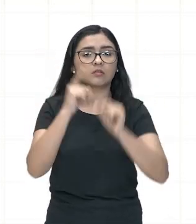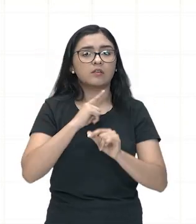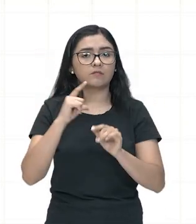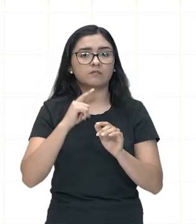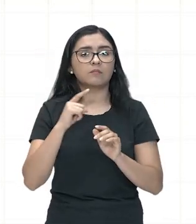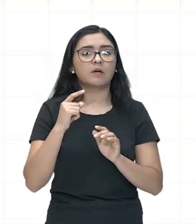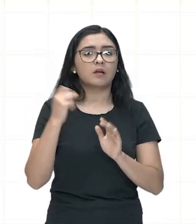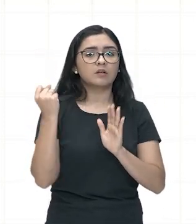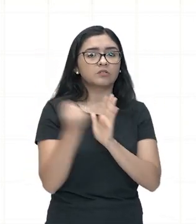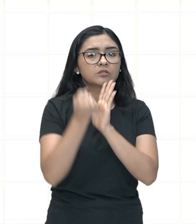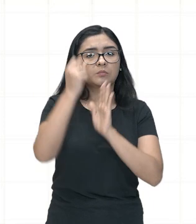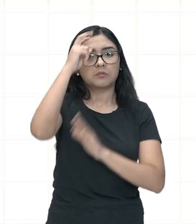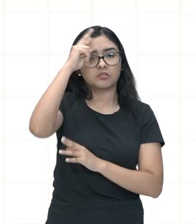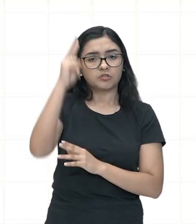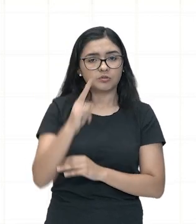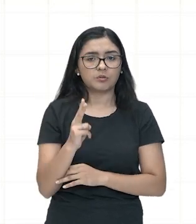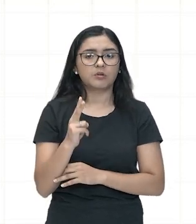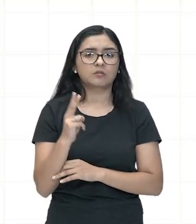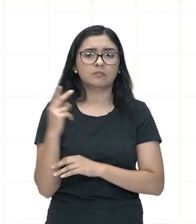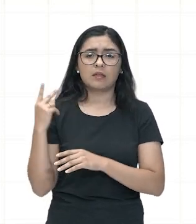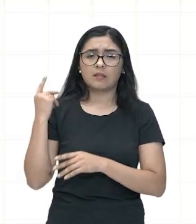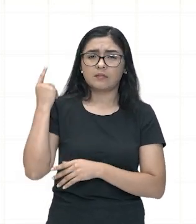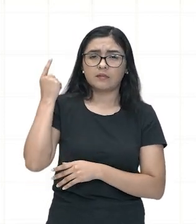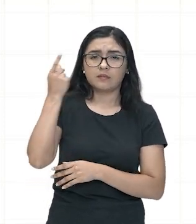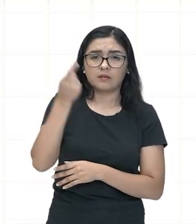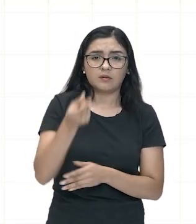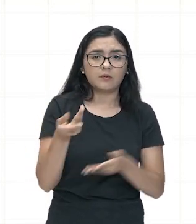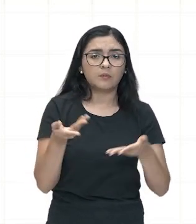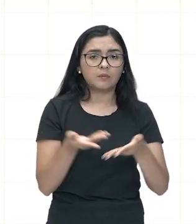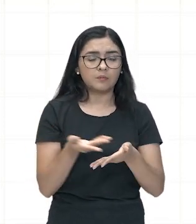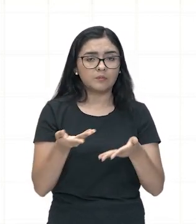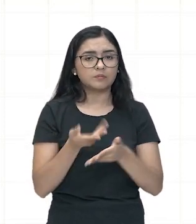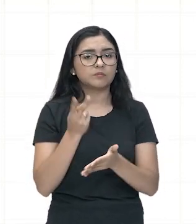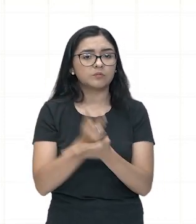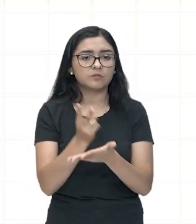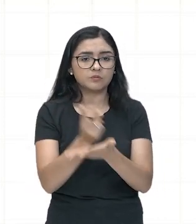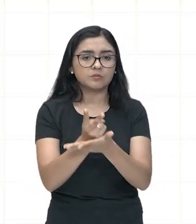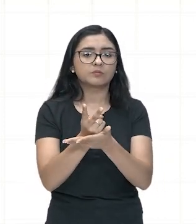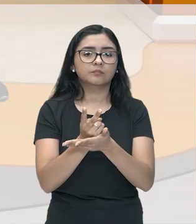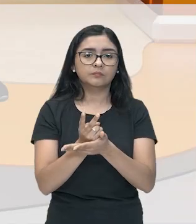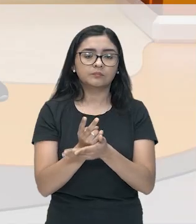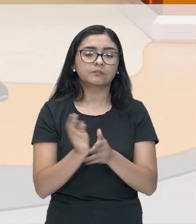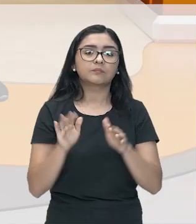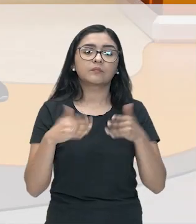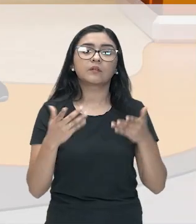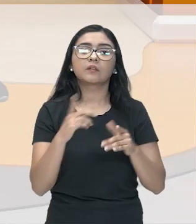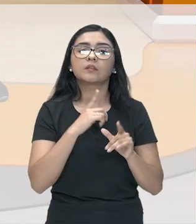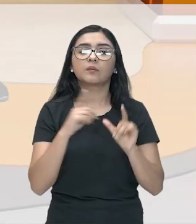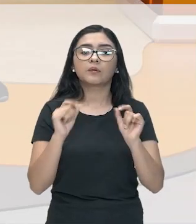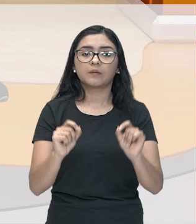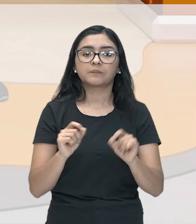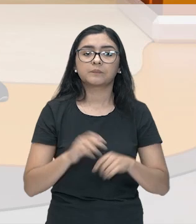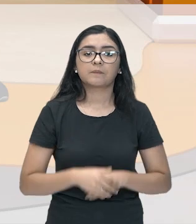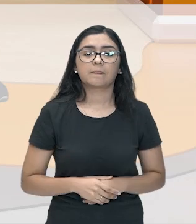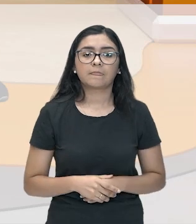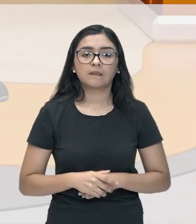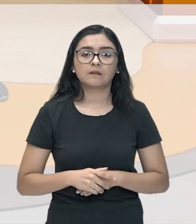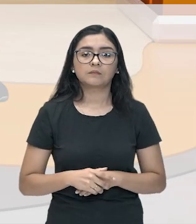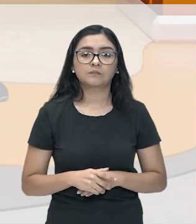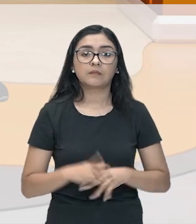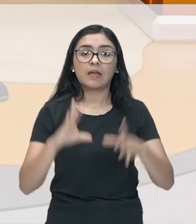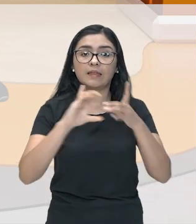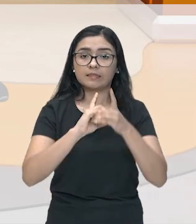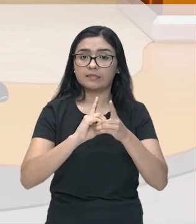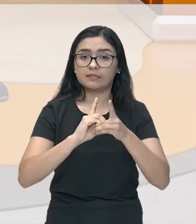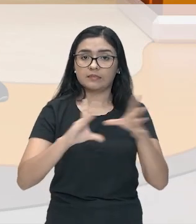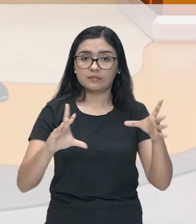duradouro. Continuando, como um legado duradouro, a gente vai ter aí, olha só, a questão da